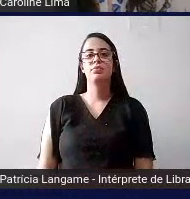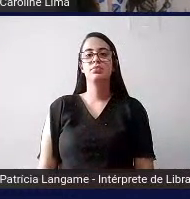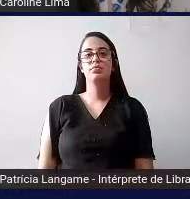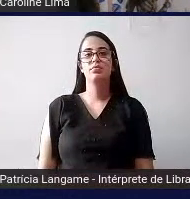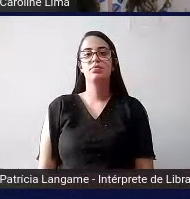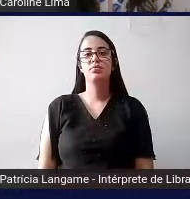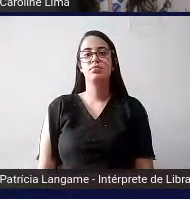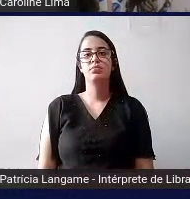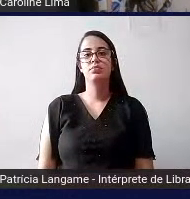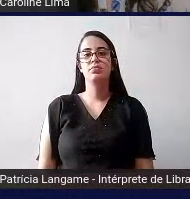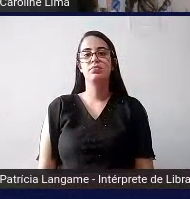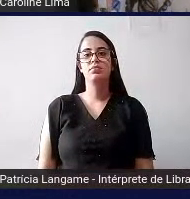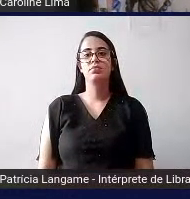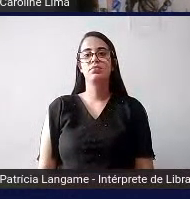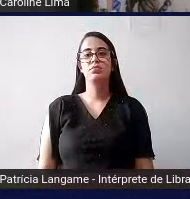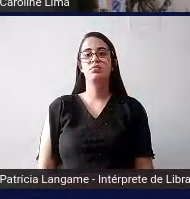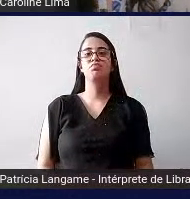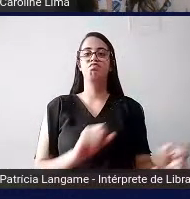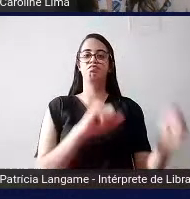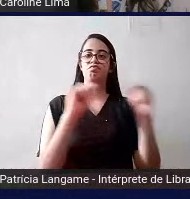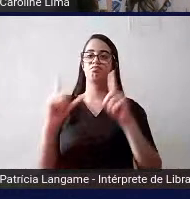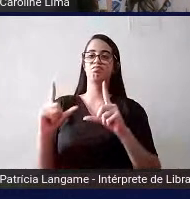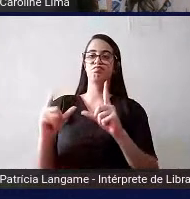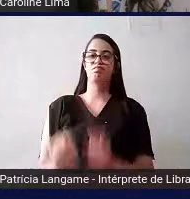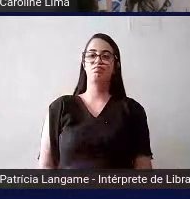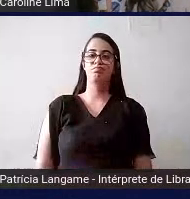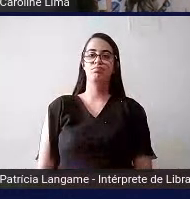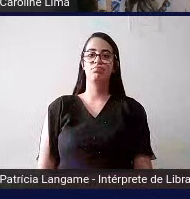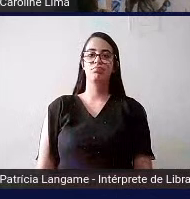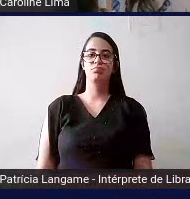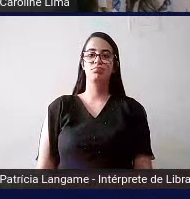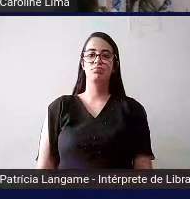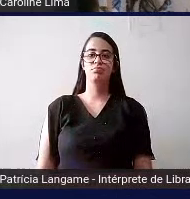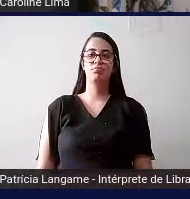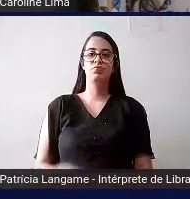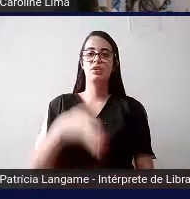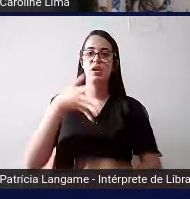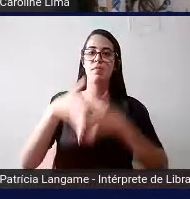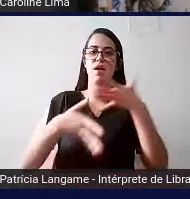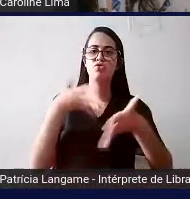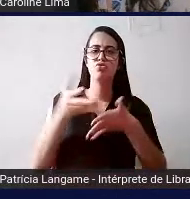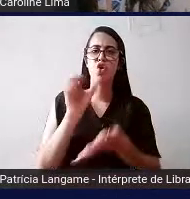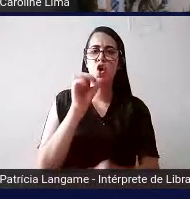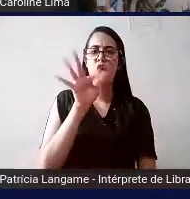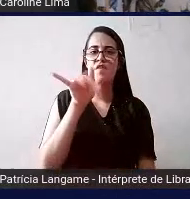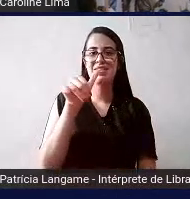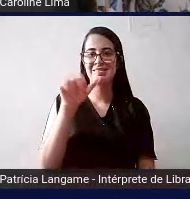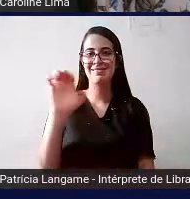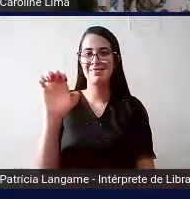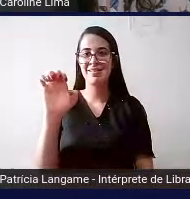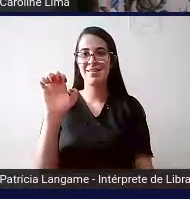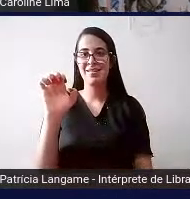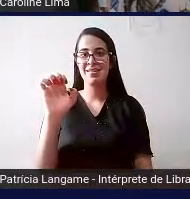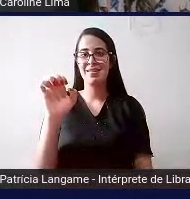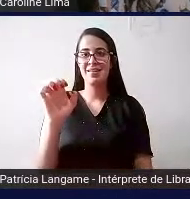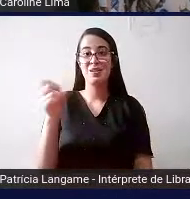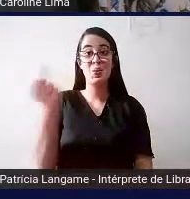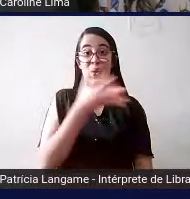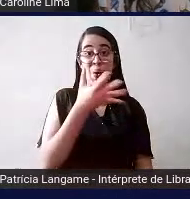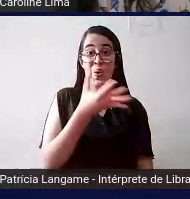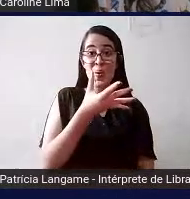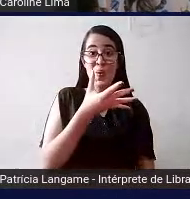pode passar? gente esse aqui Libras Office é esse aqui tá fresquinho foi lançado